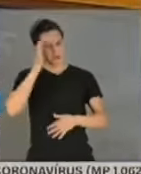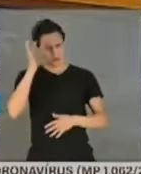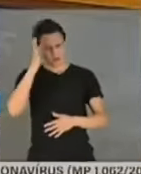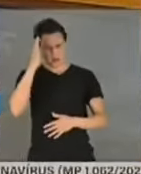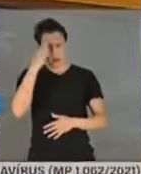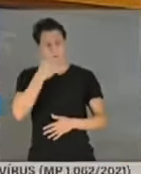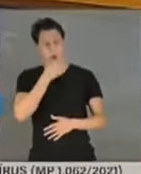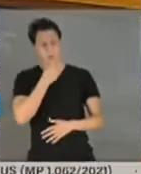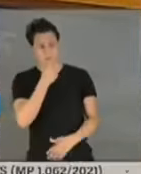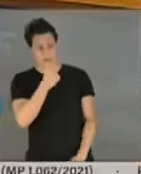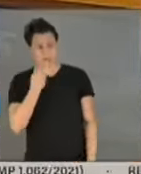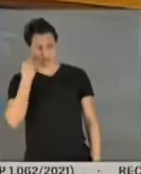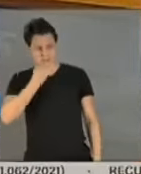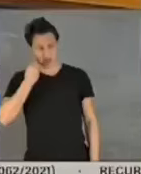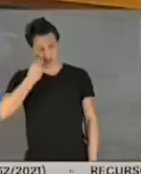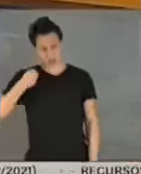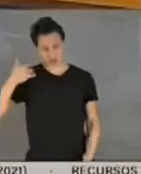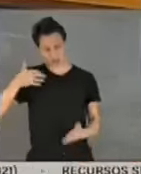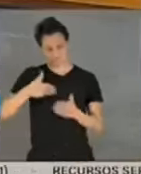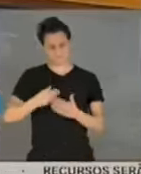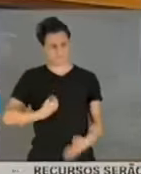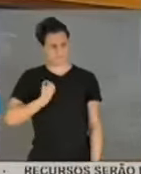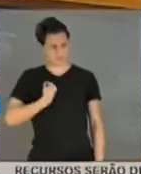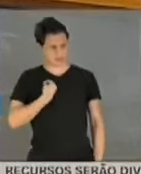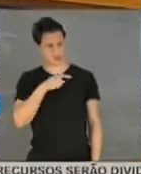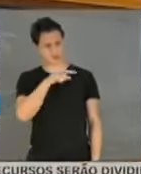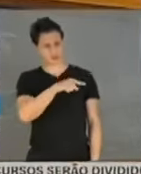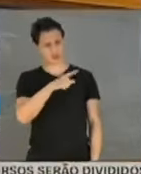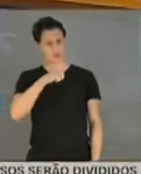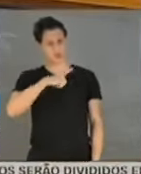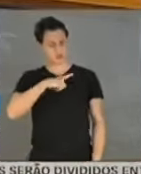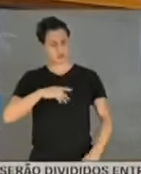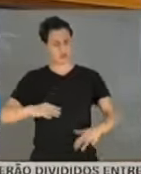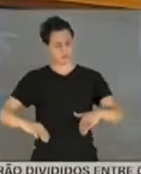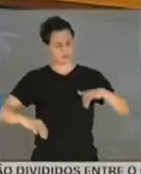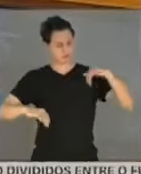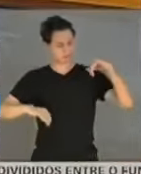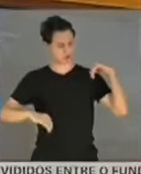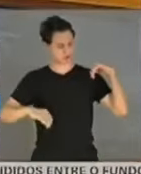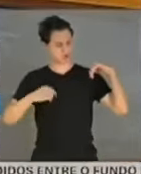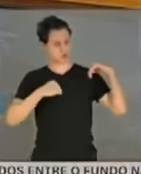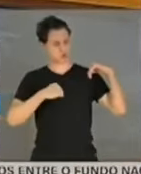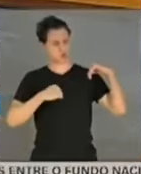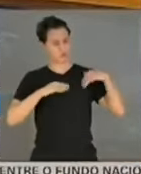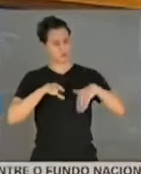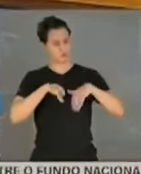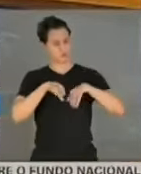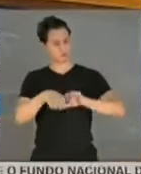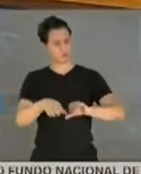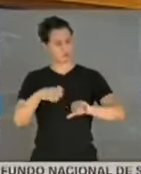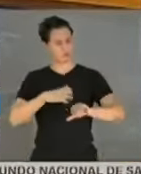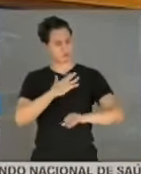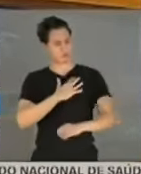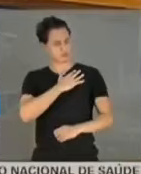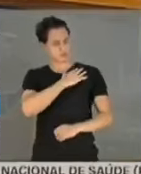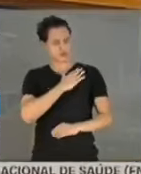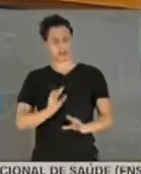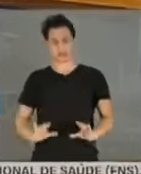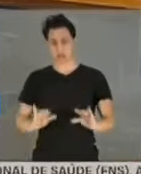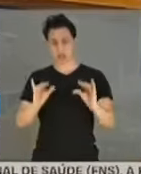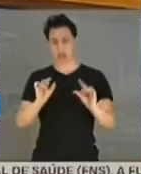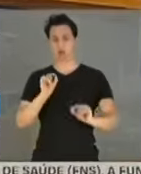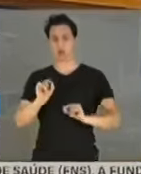da experiência de vossa senhoria, titular do bacharelado em ciências militares pela